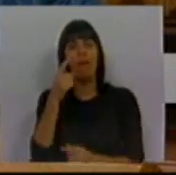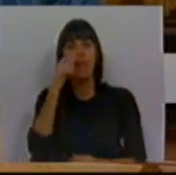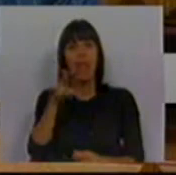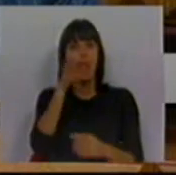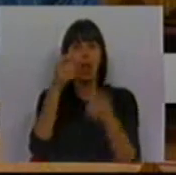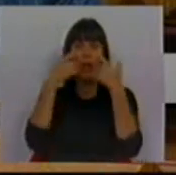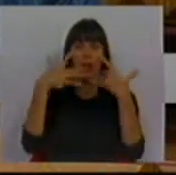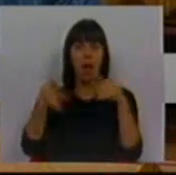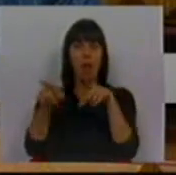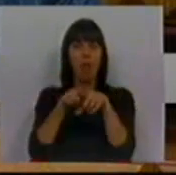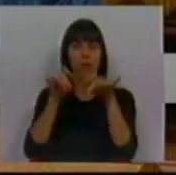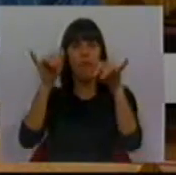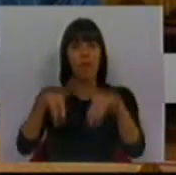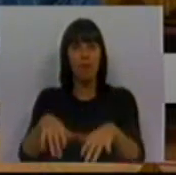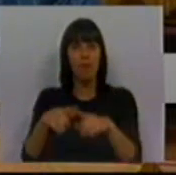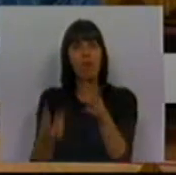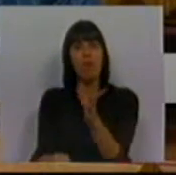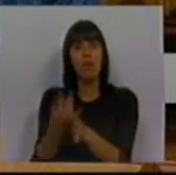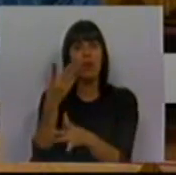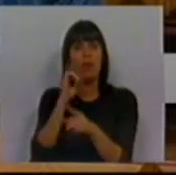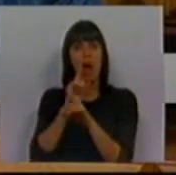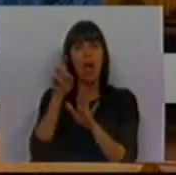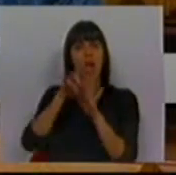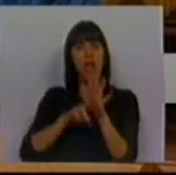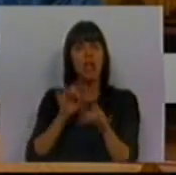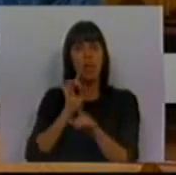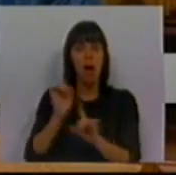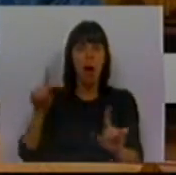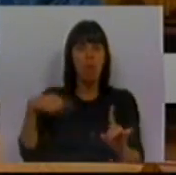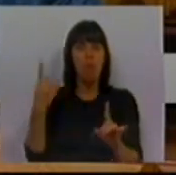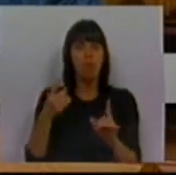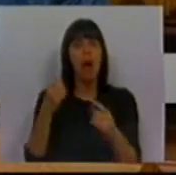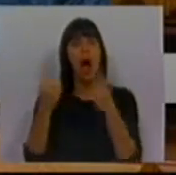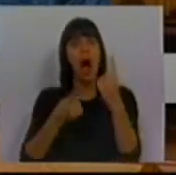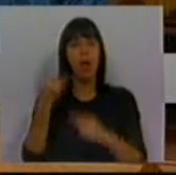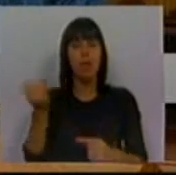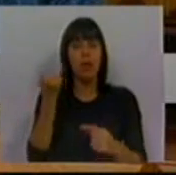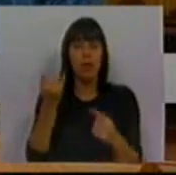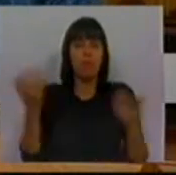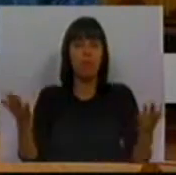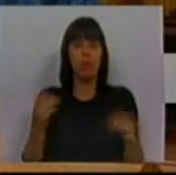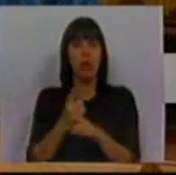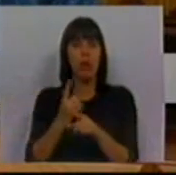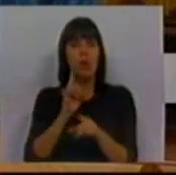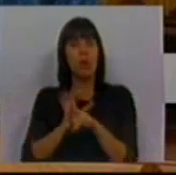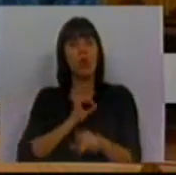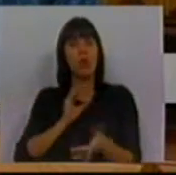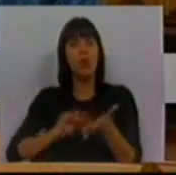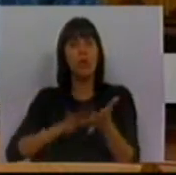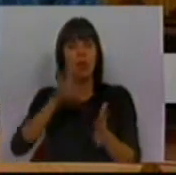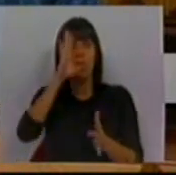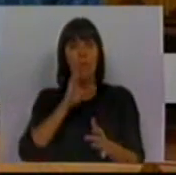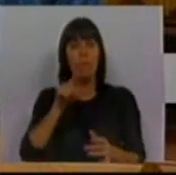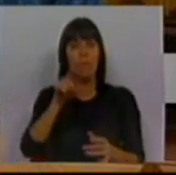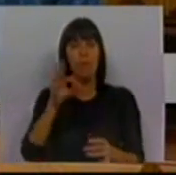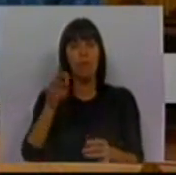erro político do fim do regime fundacional que permitiu que algumas instituições, inclusive a do que o Sr. Secretário de Estado,